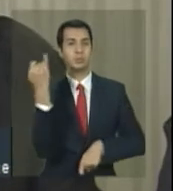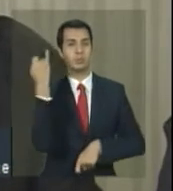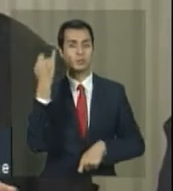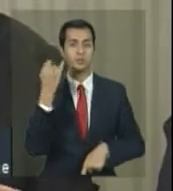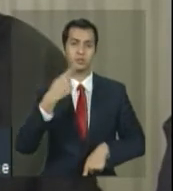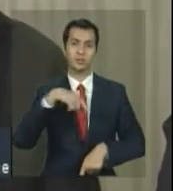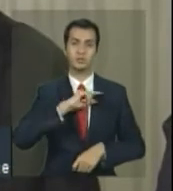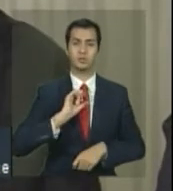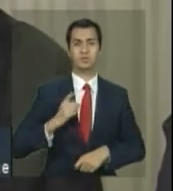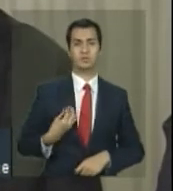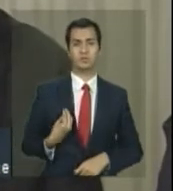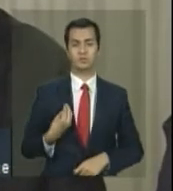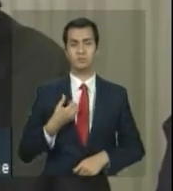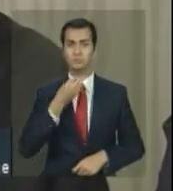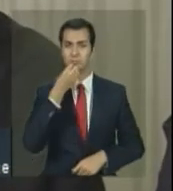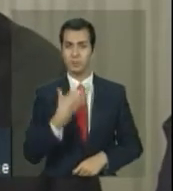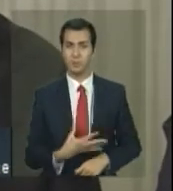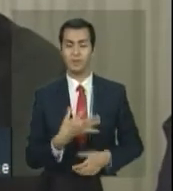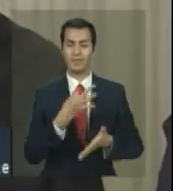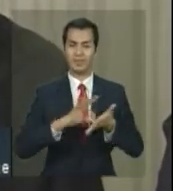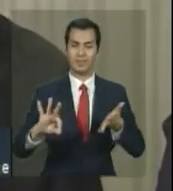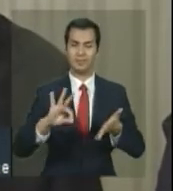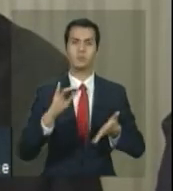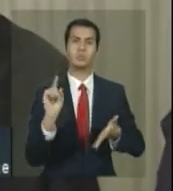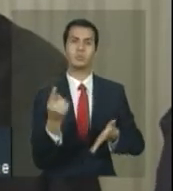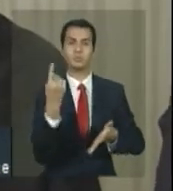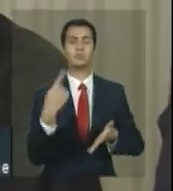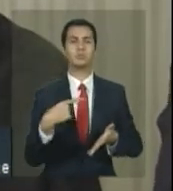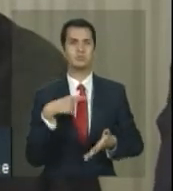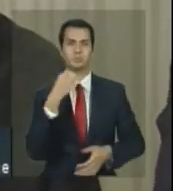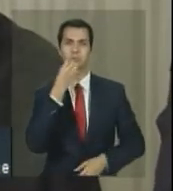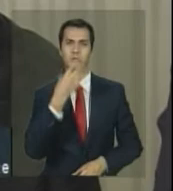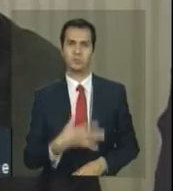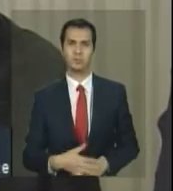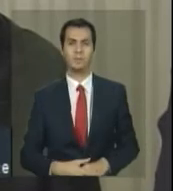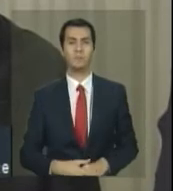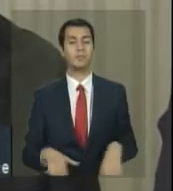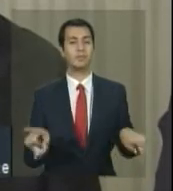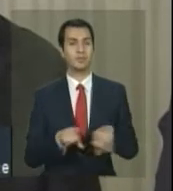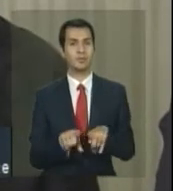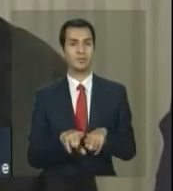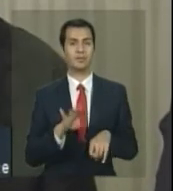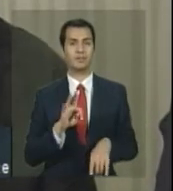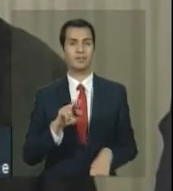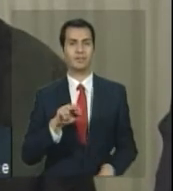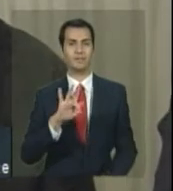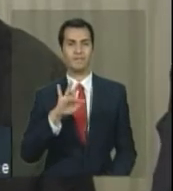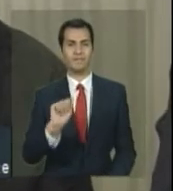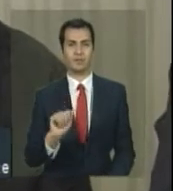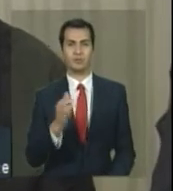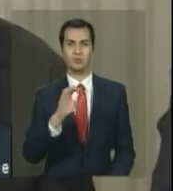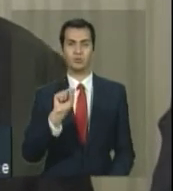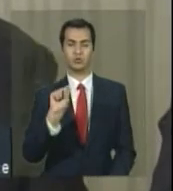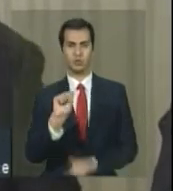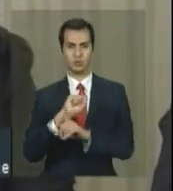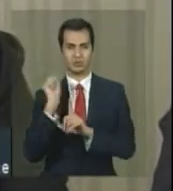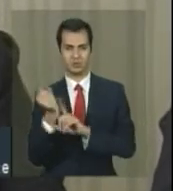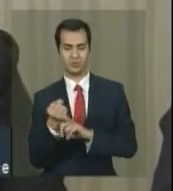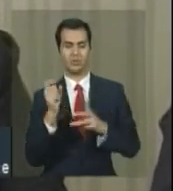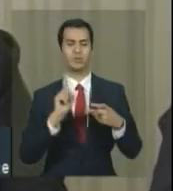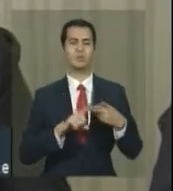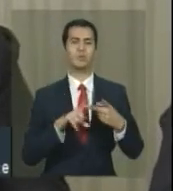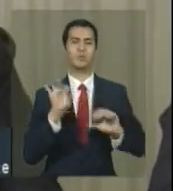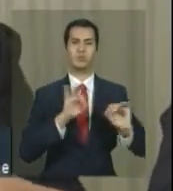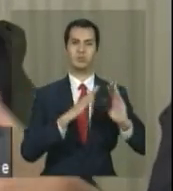para o Bolsa Família, mas para um conjunto de outras ações, como é o caso da tarifa social, como é o caso do Minha Casa